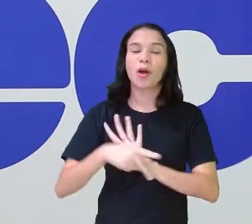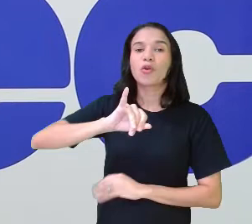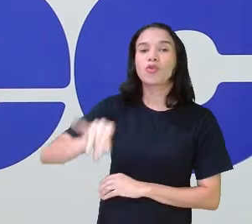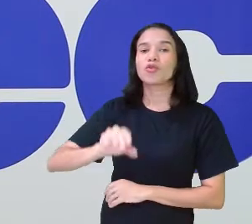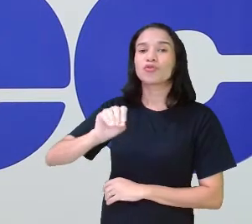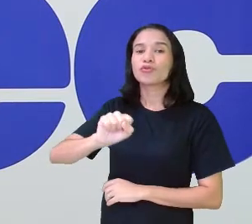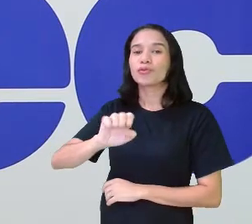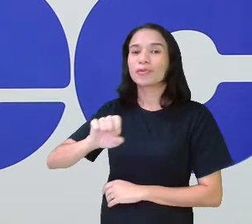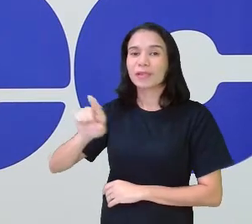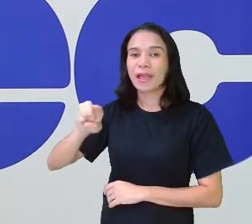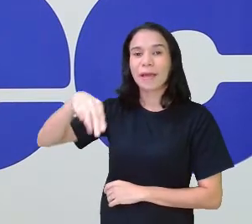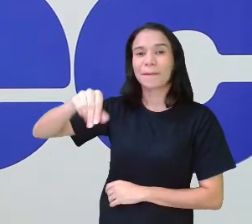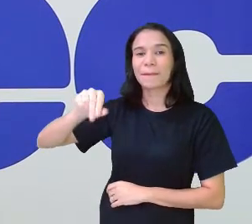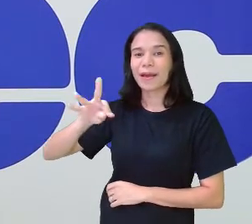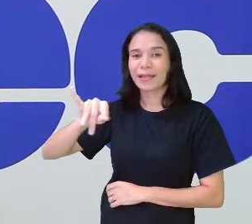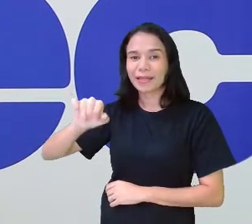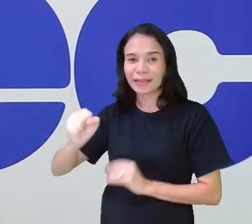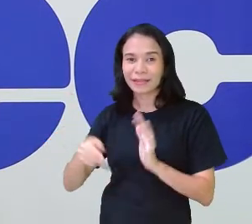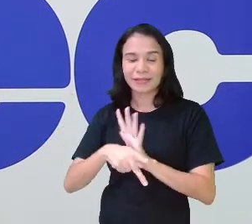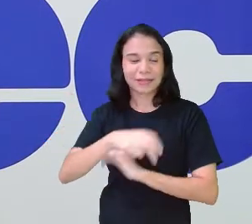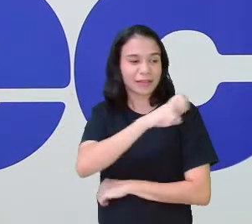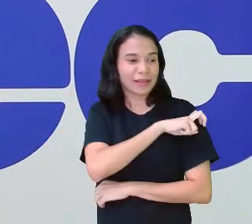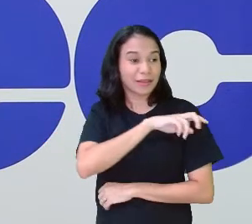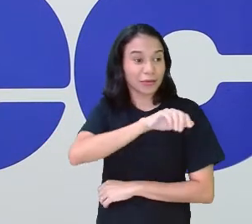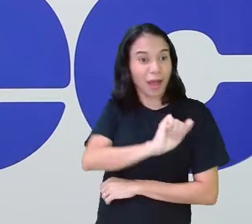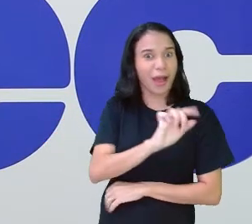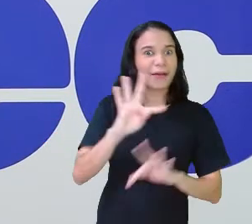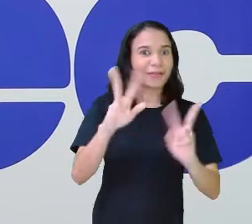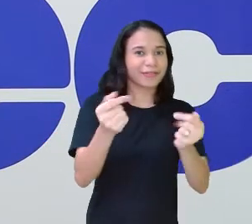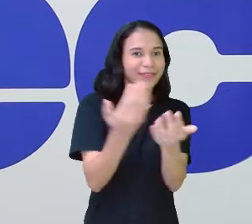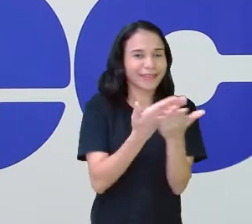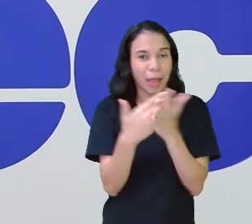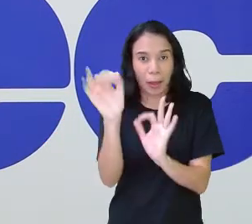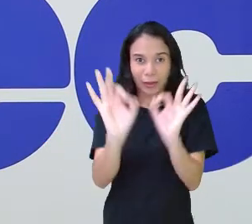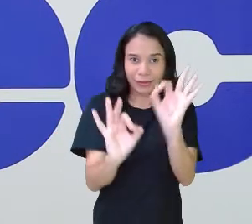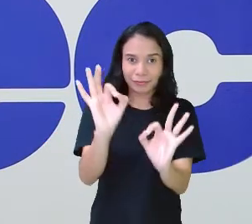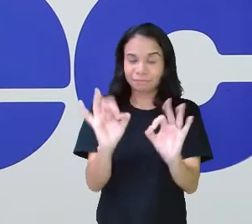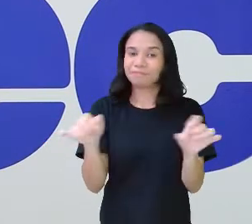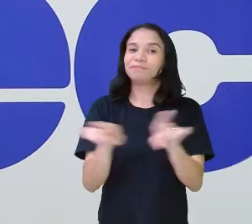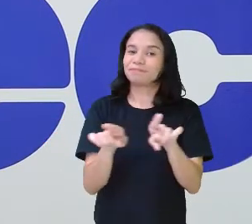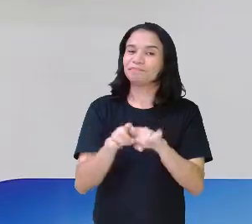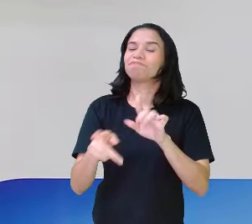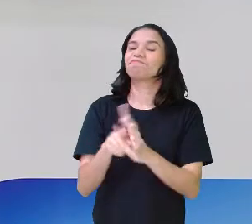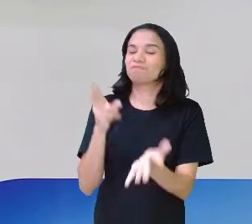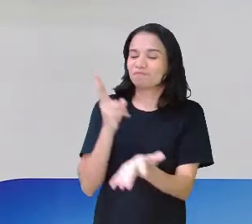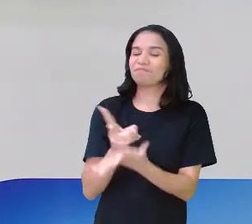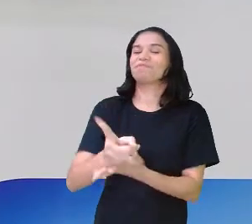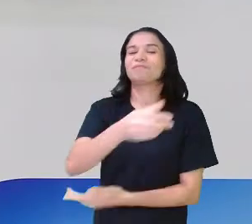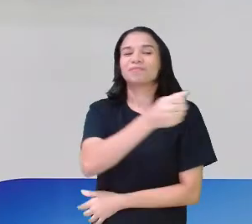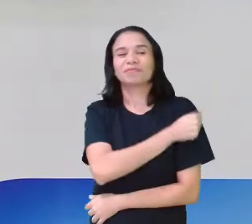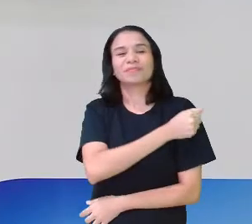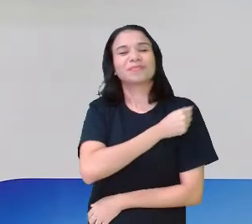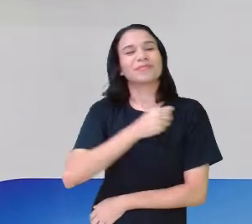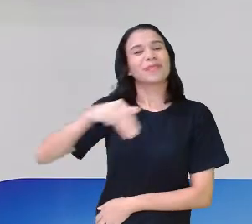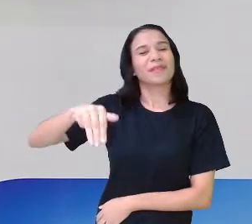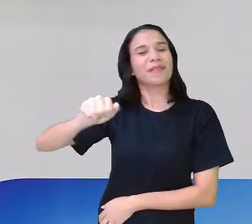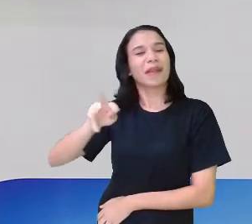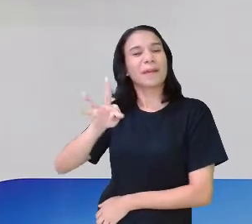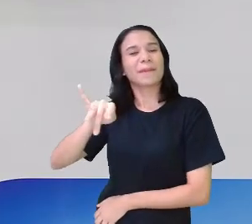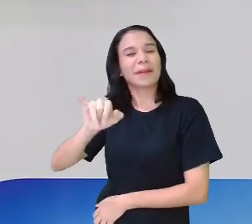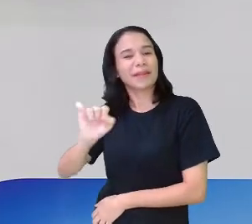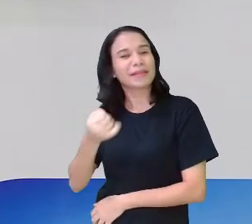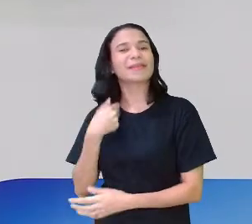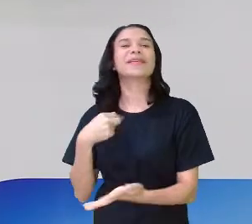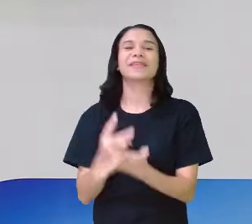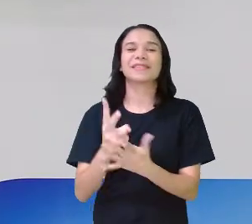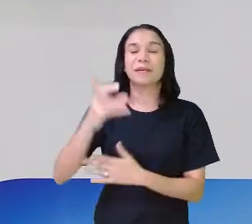dizendo que é do quinto ano A, todo mundo pronto para mais uma aula. Pessoal do Matias, sempre marcando presença aqui, todos os